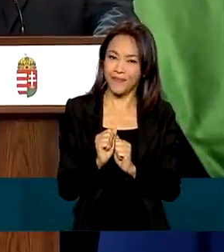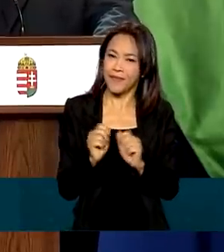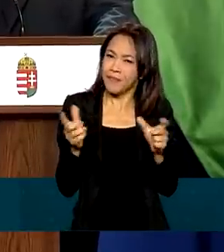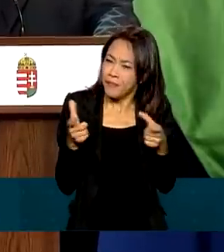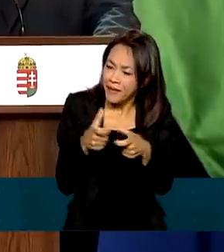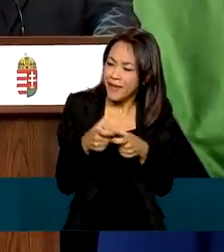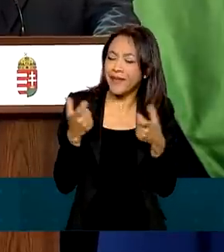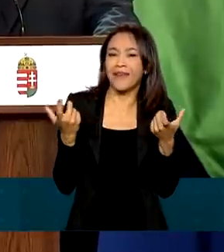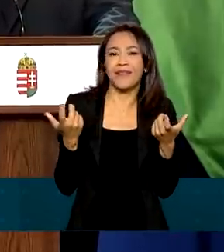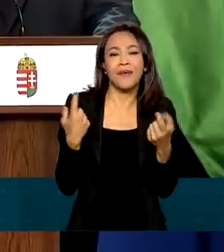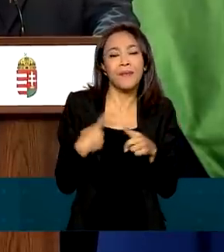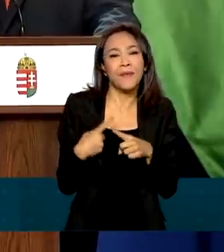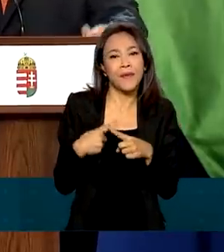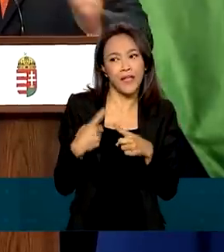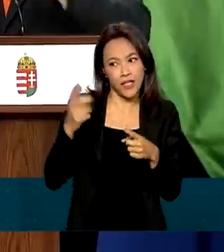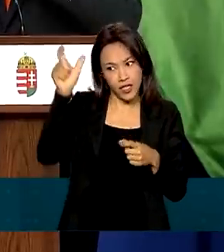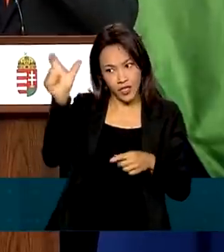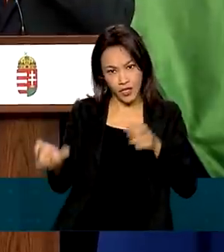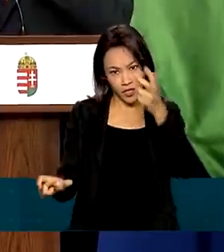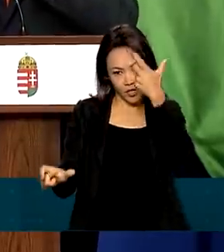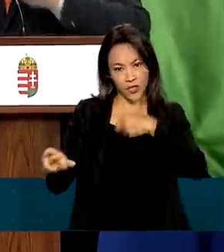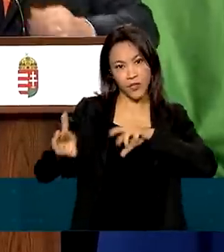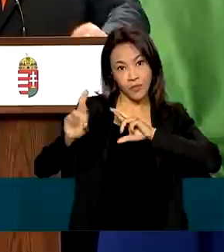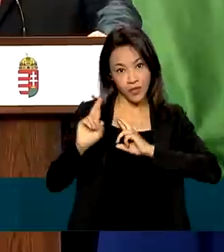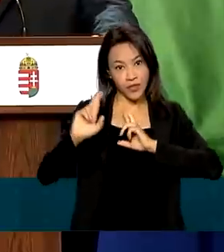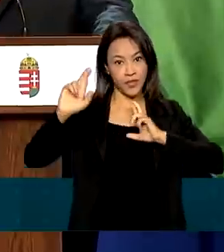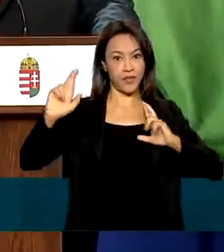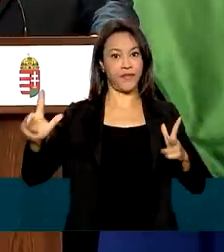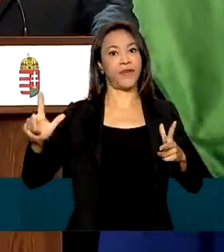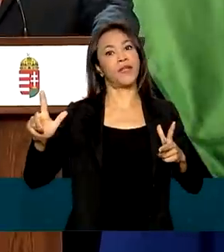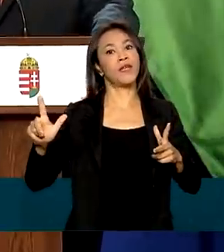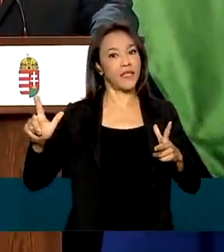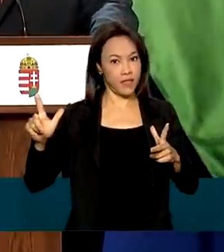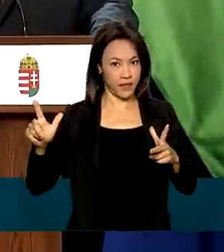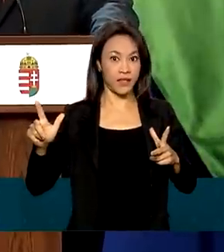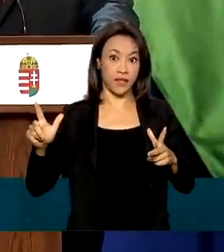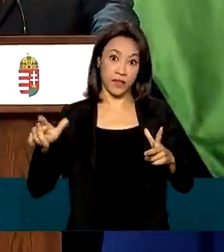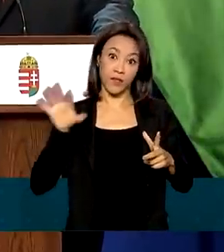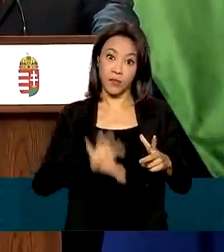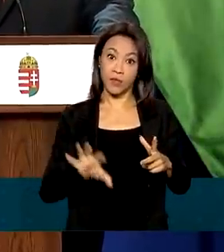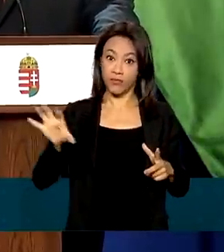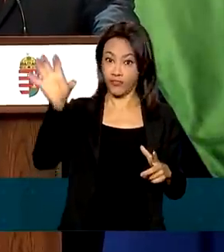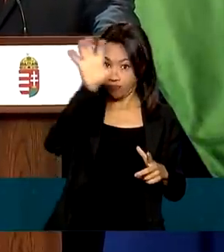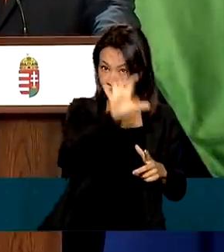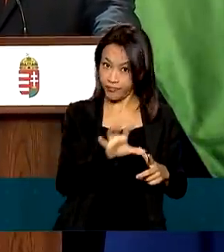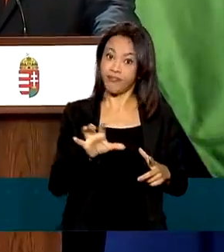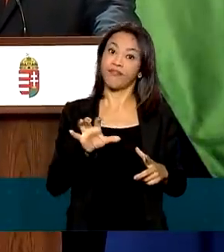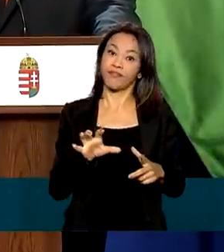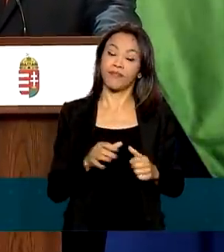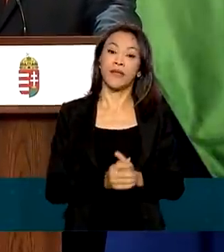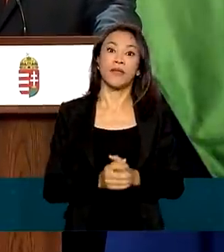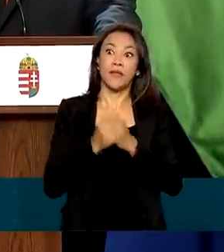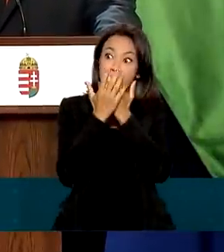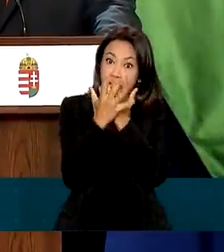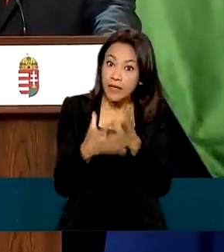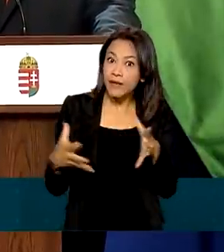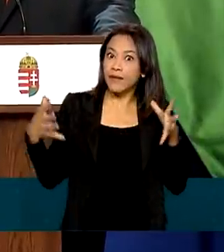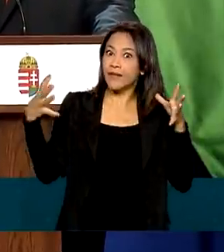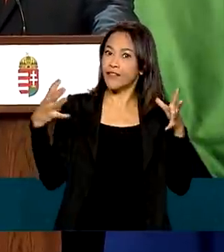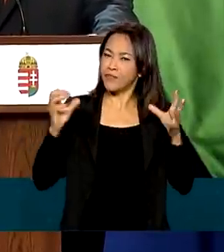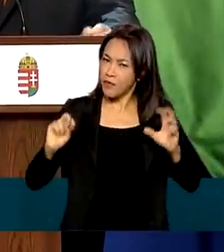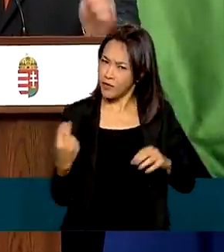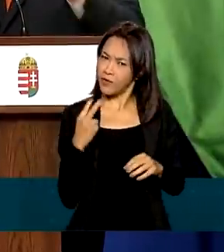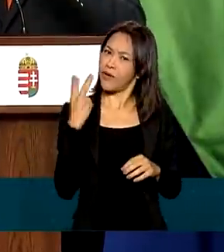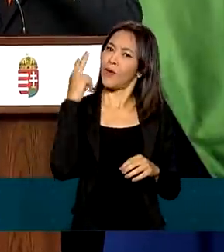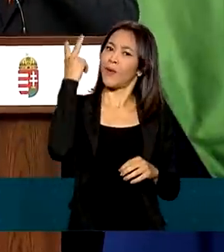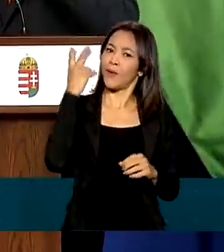as nossas diferenças nas respectivas extensões territoriais. E grande pelos valores